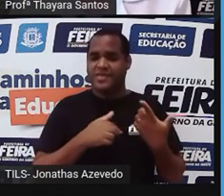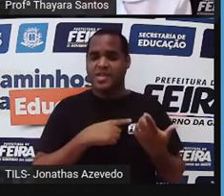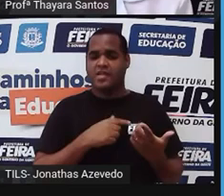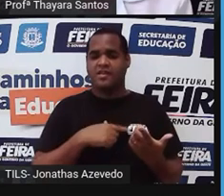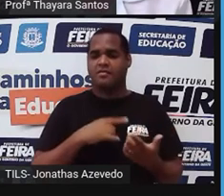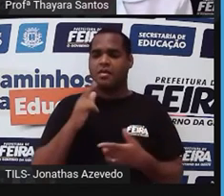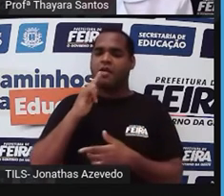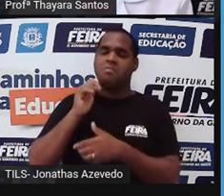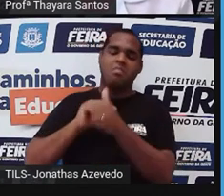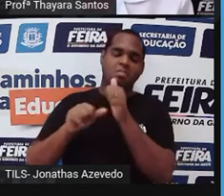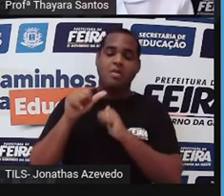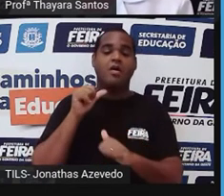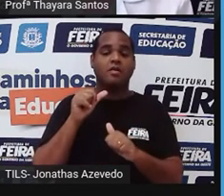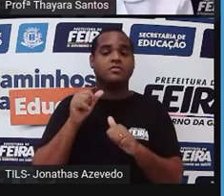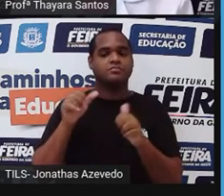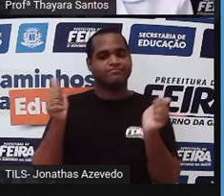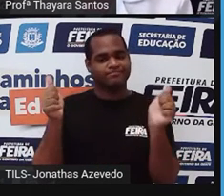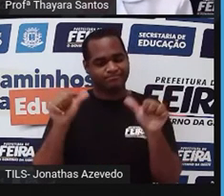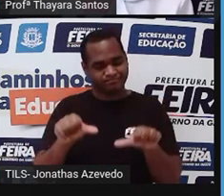bile pra fora.